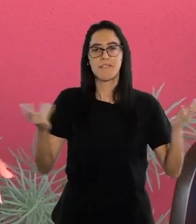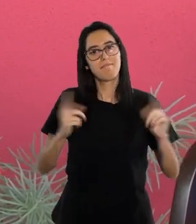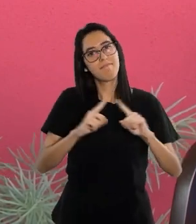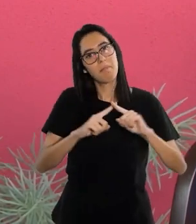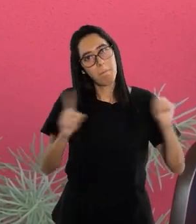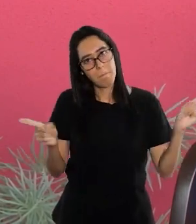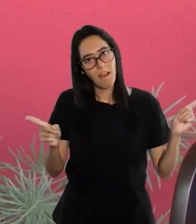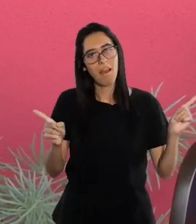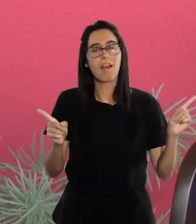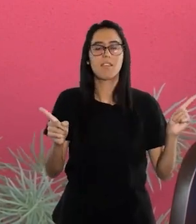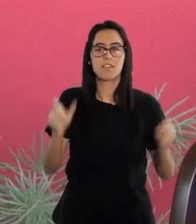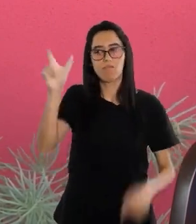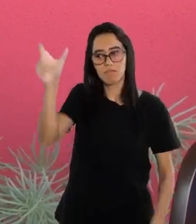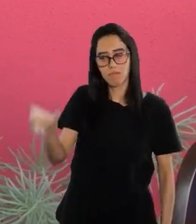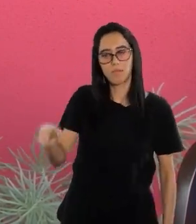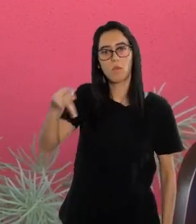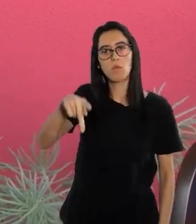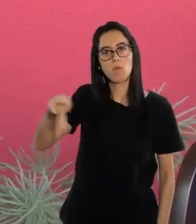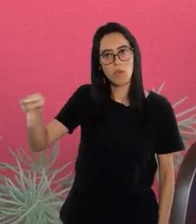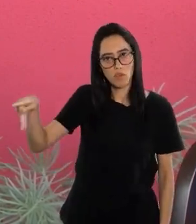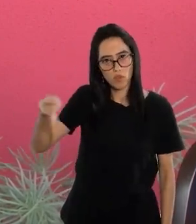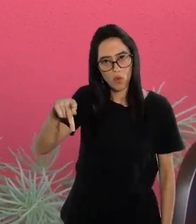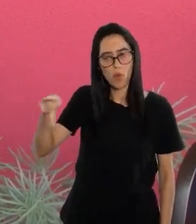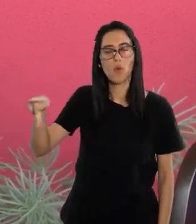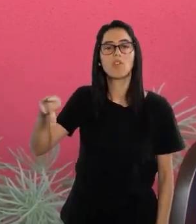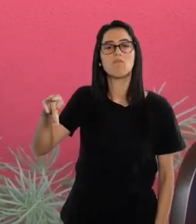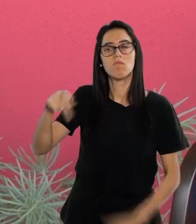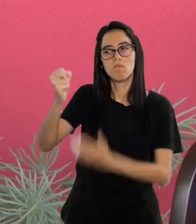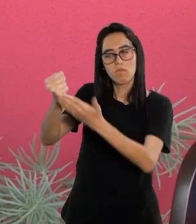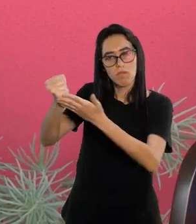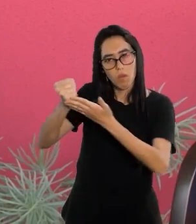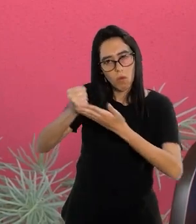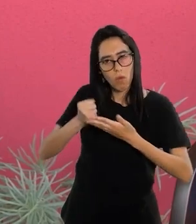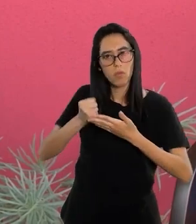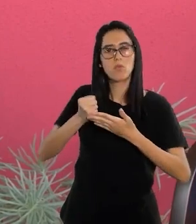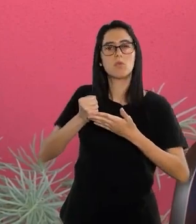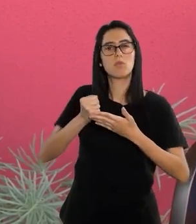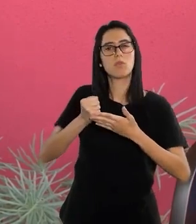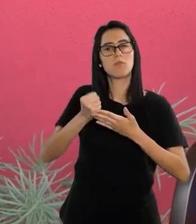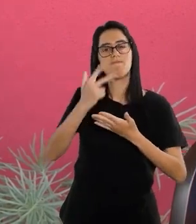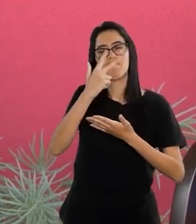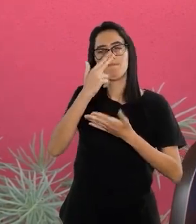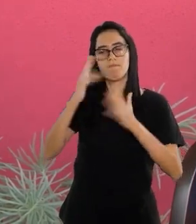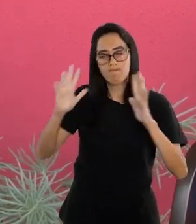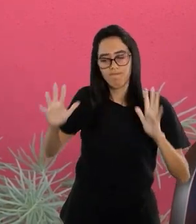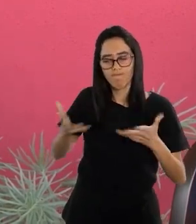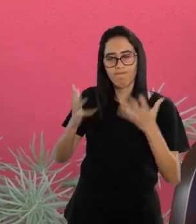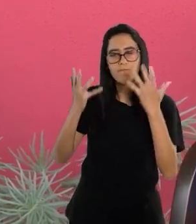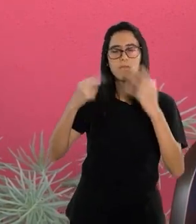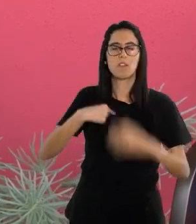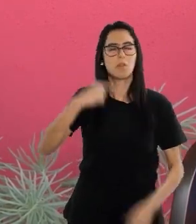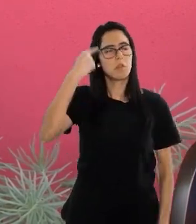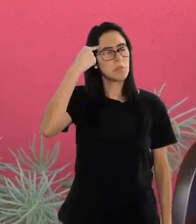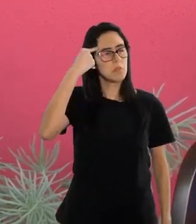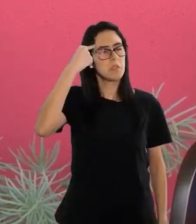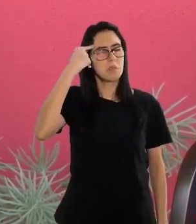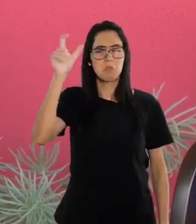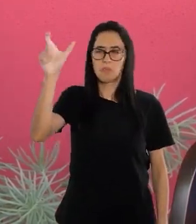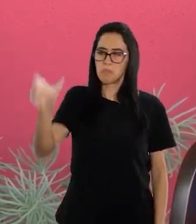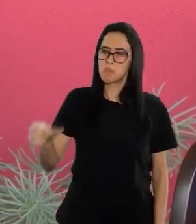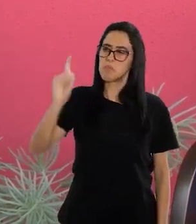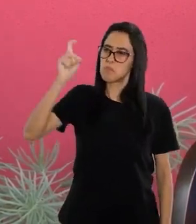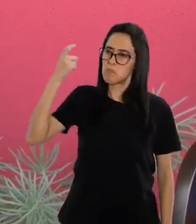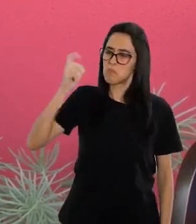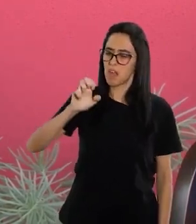teve jeito. Mas foi ele, o professor, ele que deu esse empurrão. Eu falei, poxa, mas se